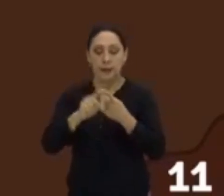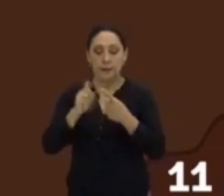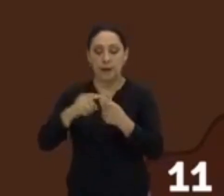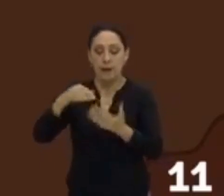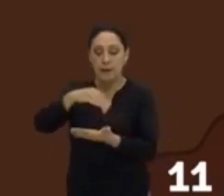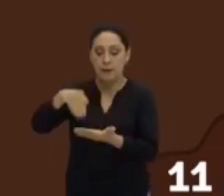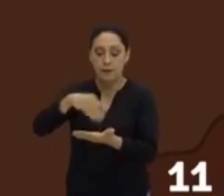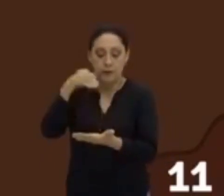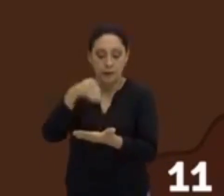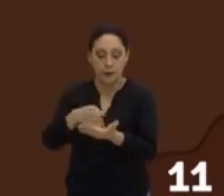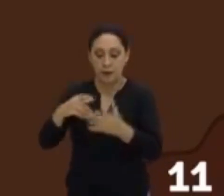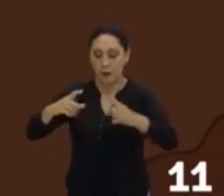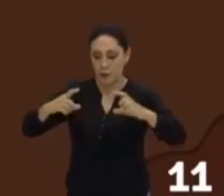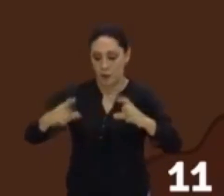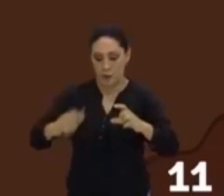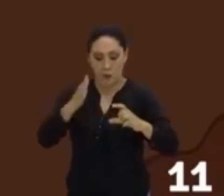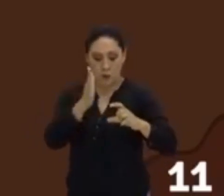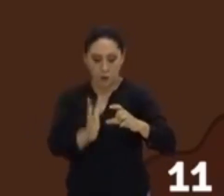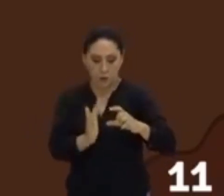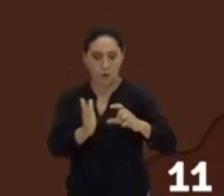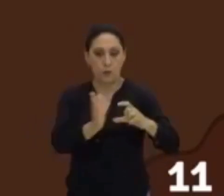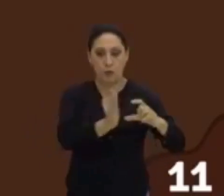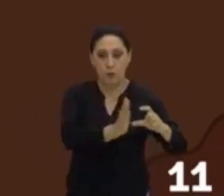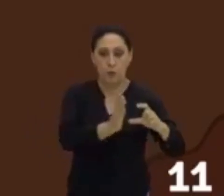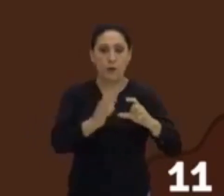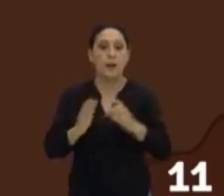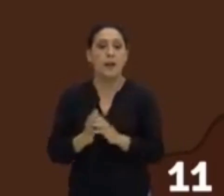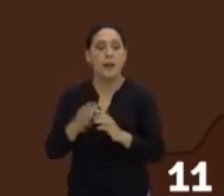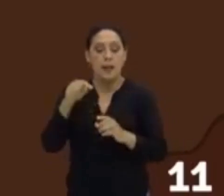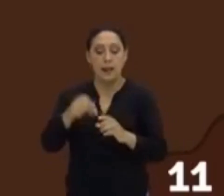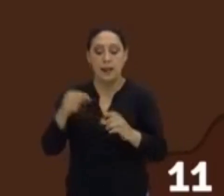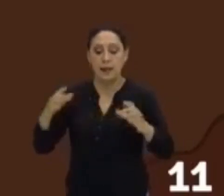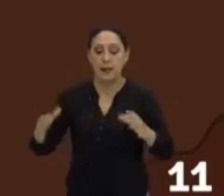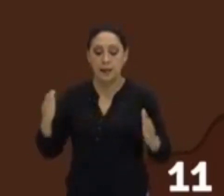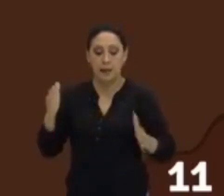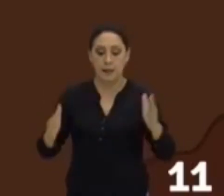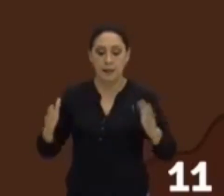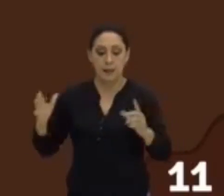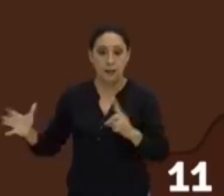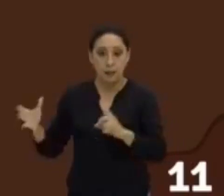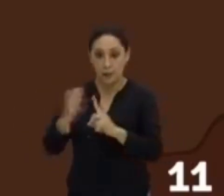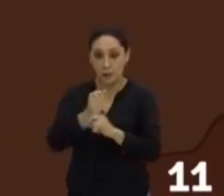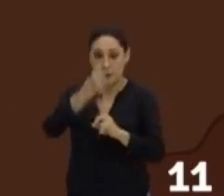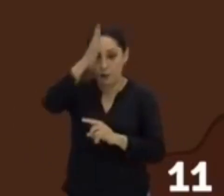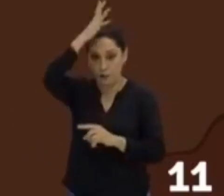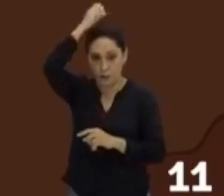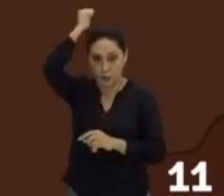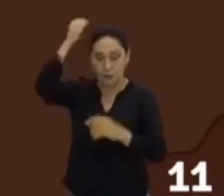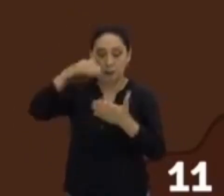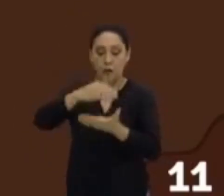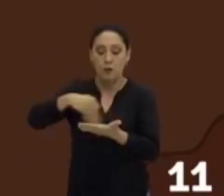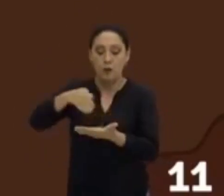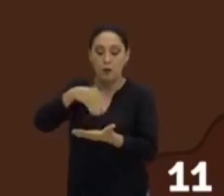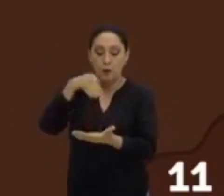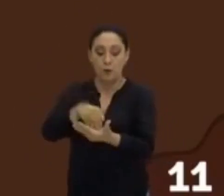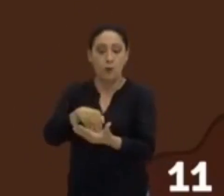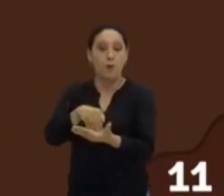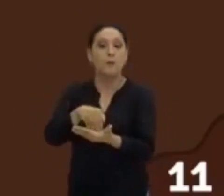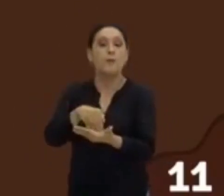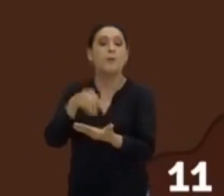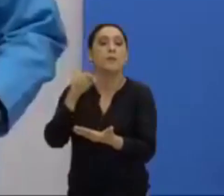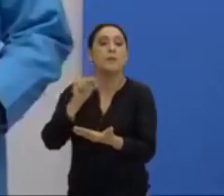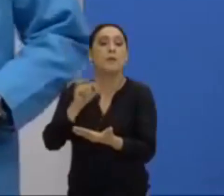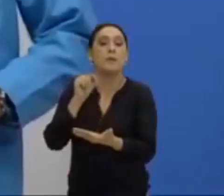Médio, vou até refazer para ficar melhor para vocês, durante a expansão do Império Romano, o Oriente Médio acabou sendo